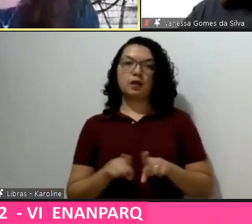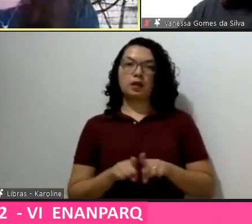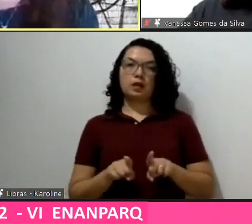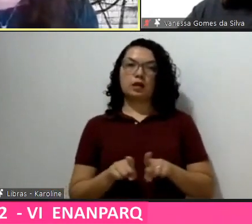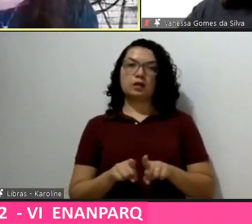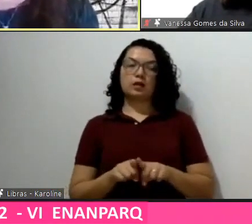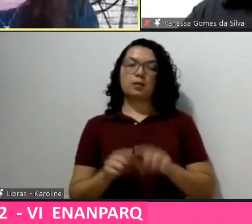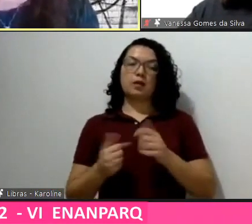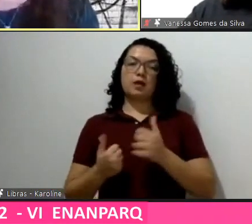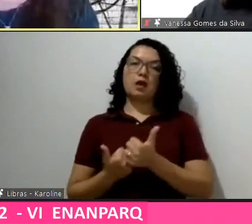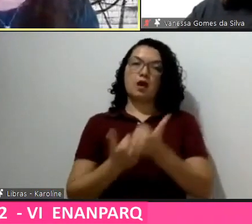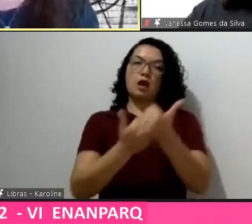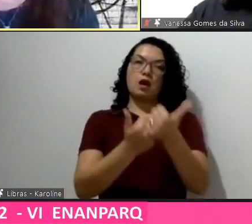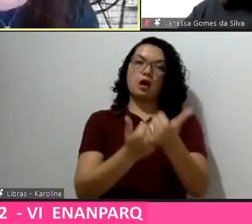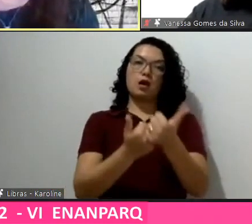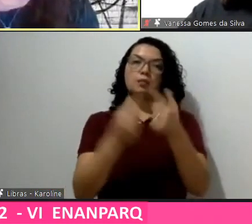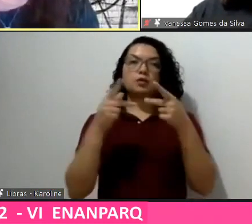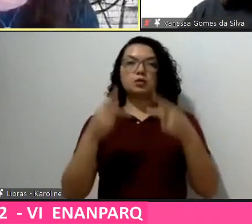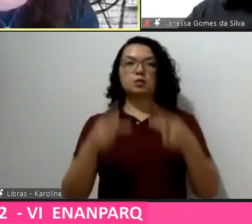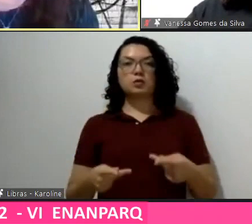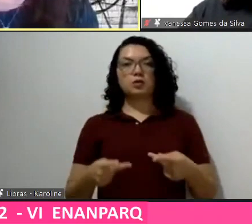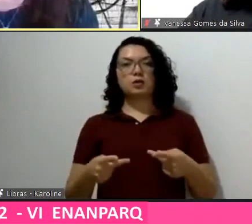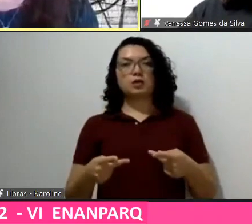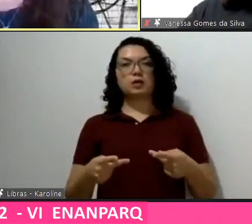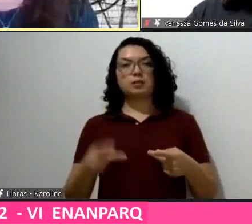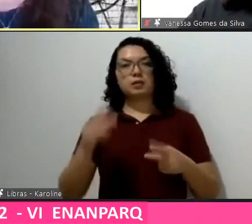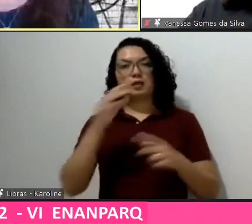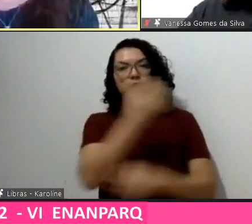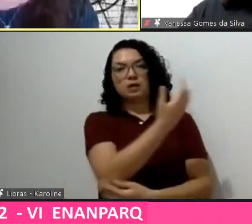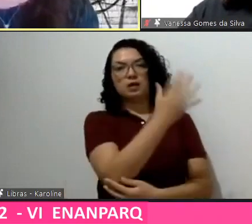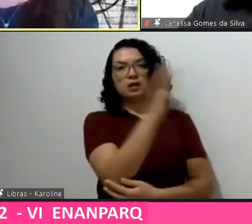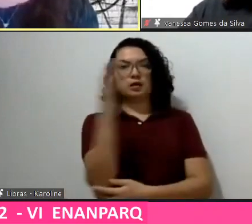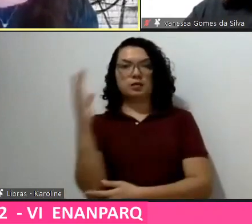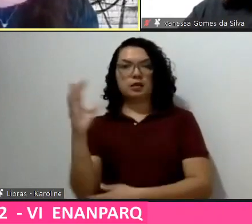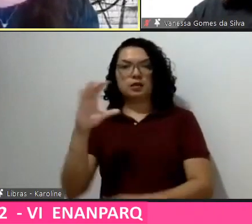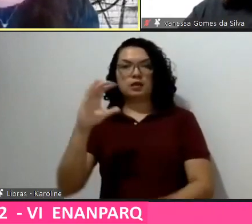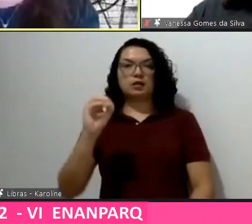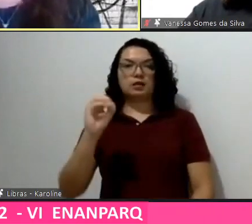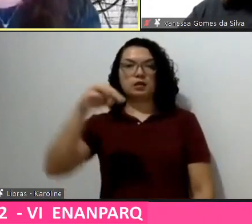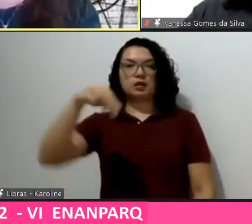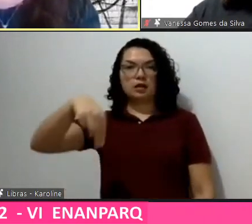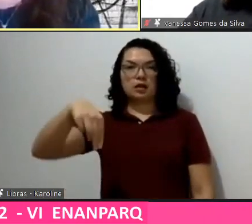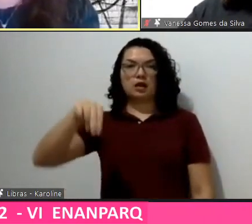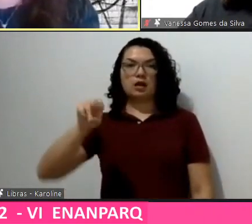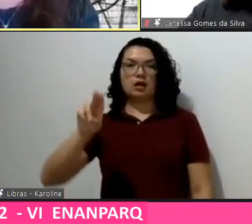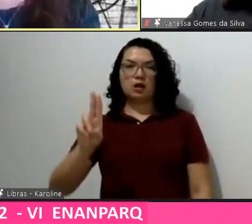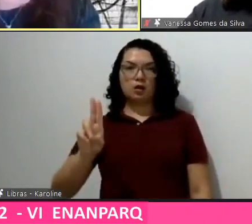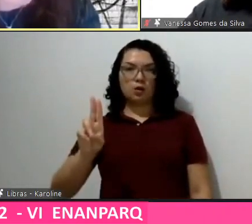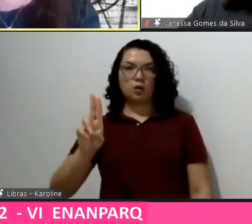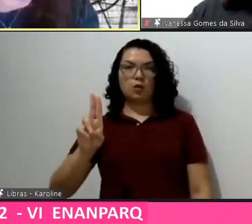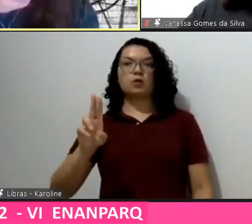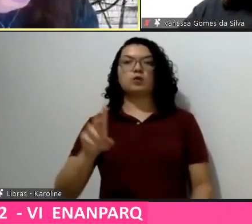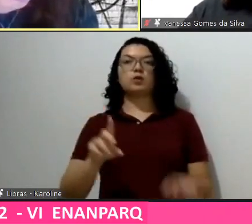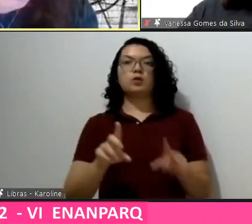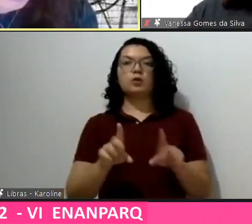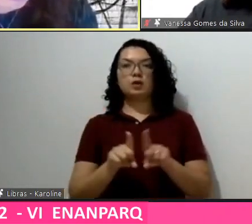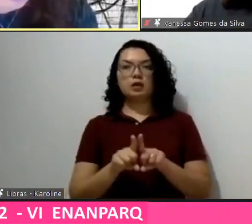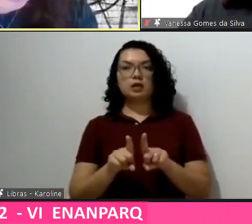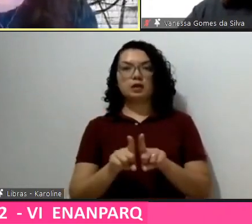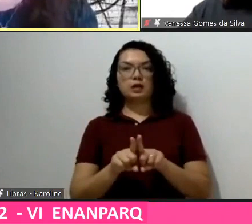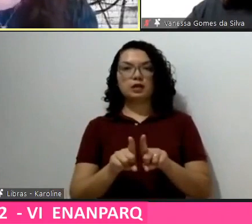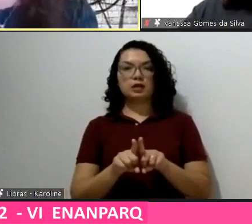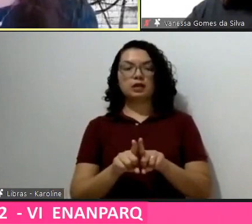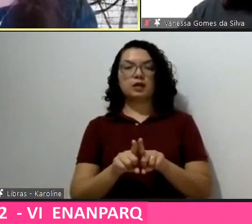assessora do Programa Ambiental das Nações Unidas nos temas Avaliação do Ciclo de Vida e Políticas Públicas para Eficiência Energética de